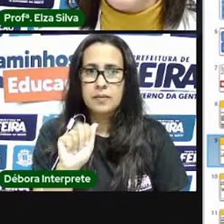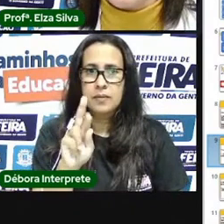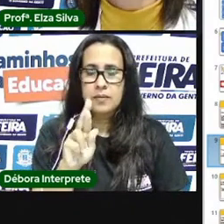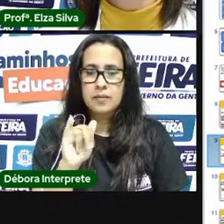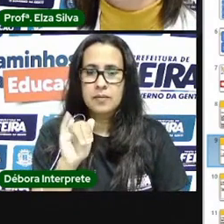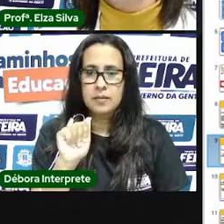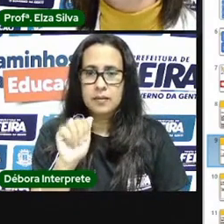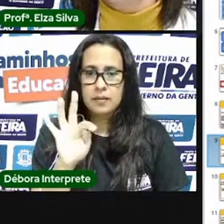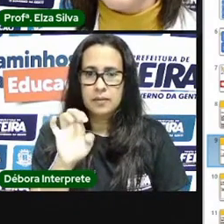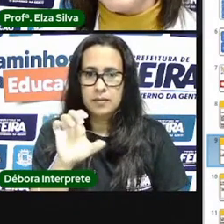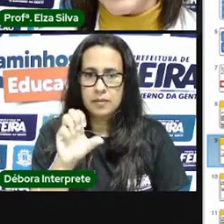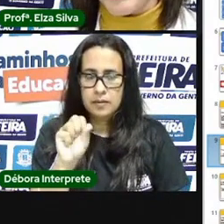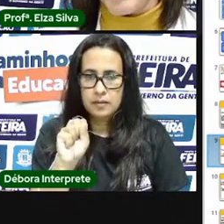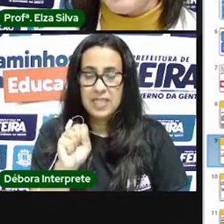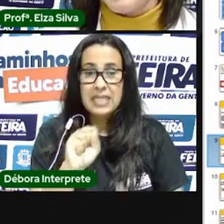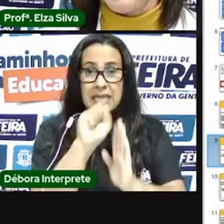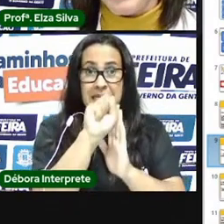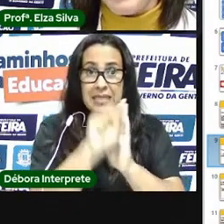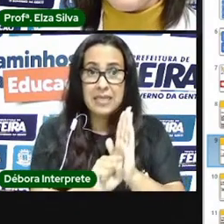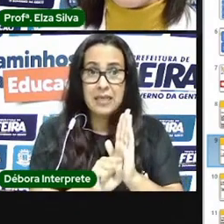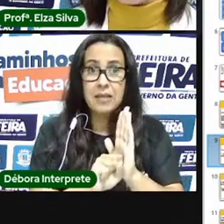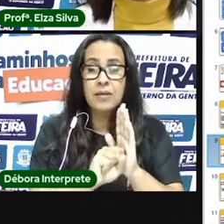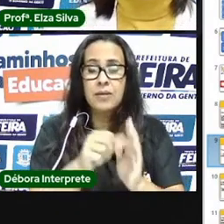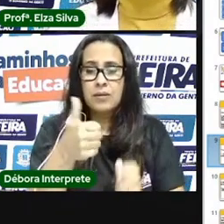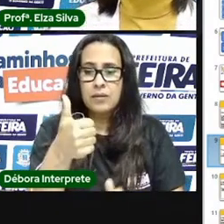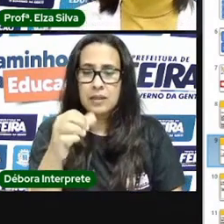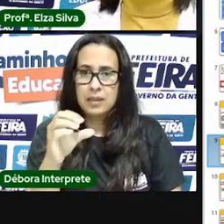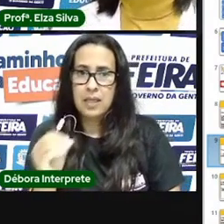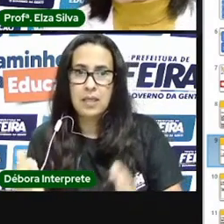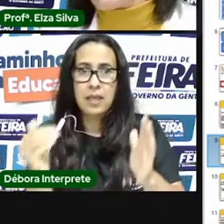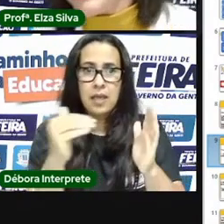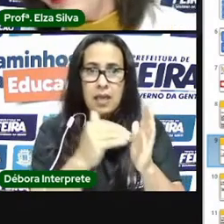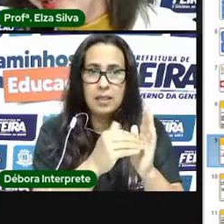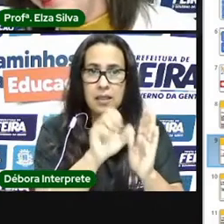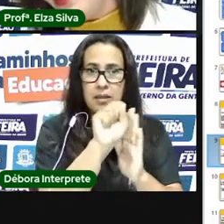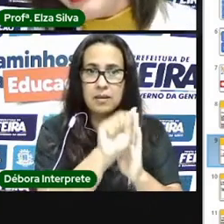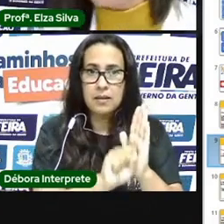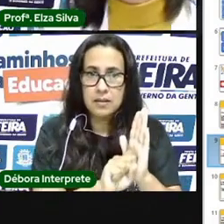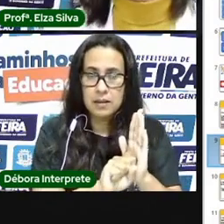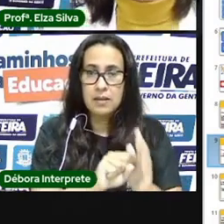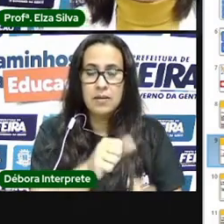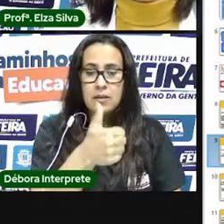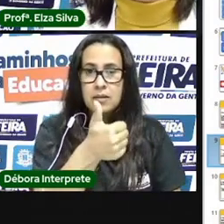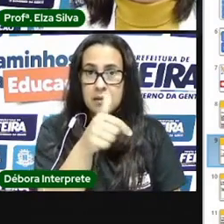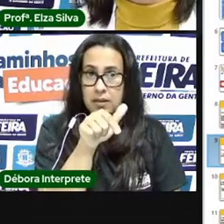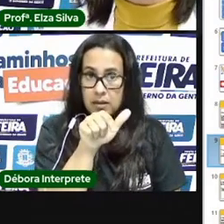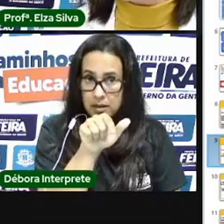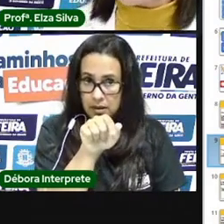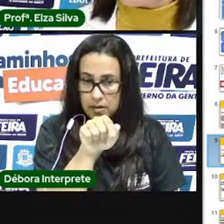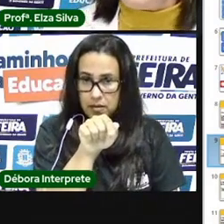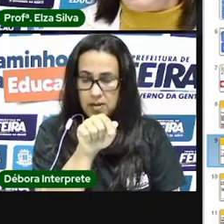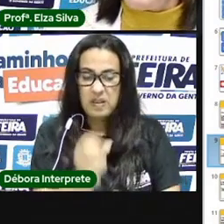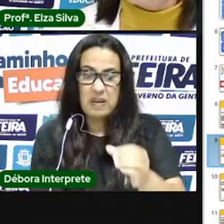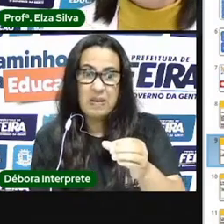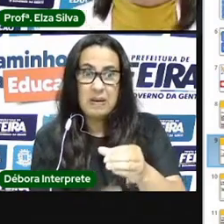ao século XVII. Esse vaso, se vocês observarem bem, ele tem uma